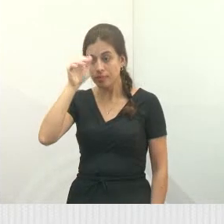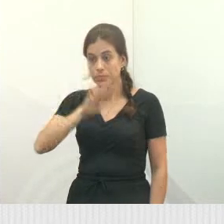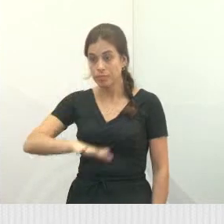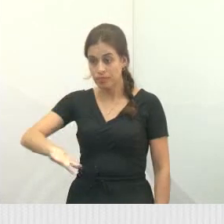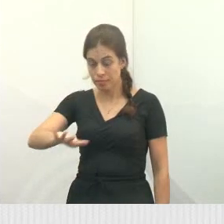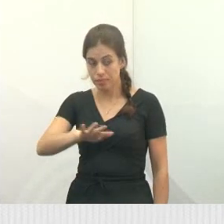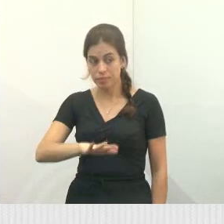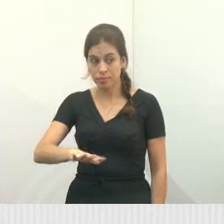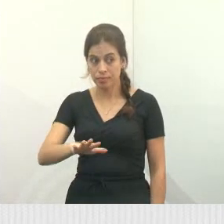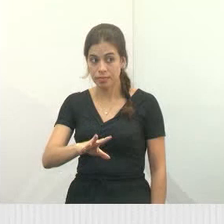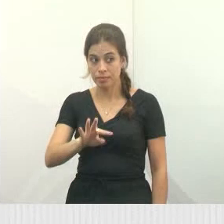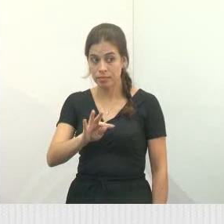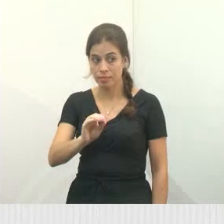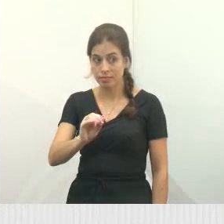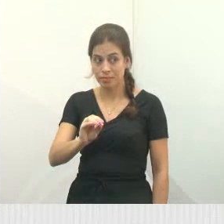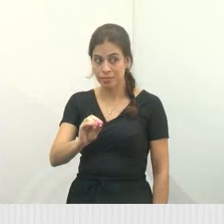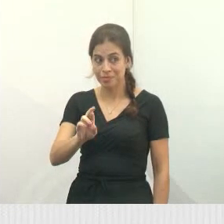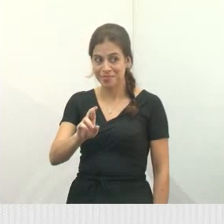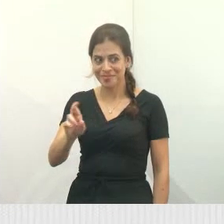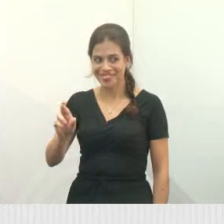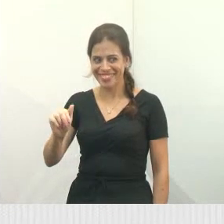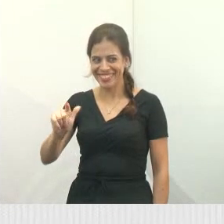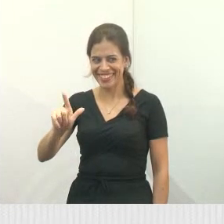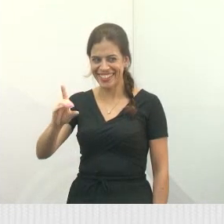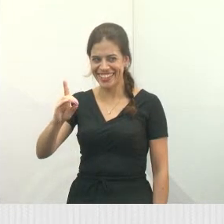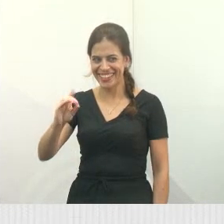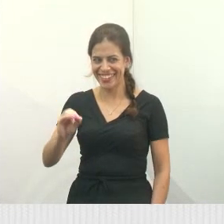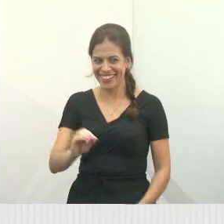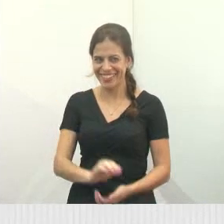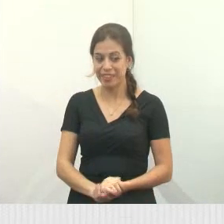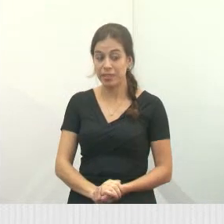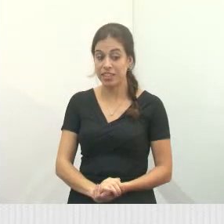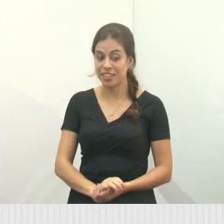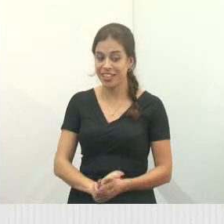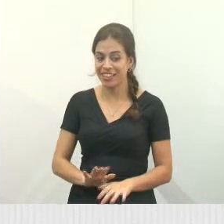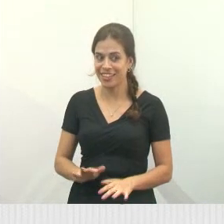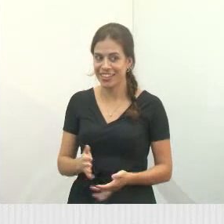o Torraldo e a gente vai poder,